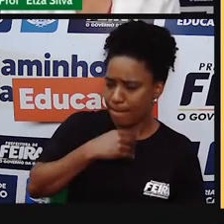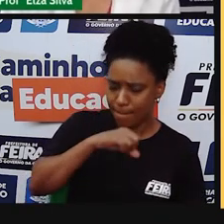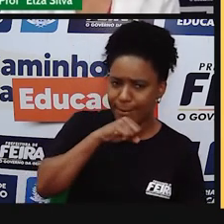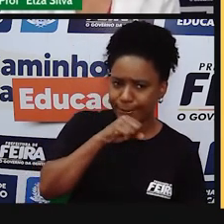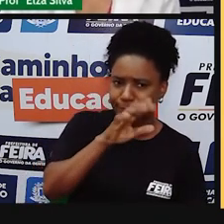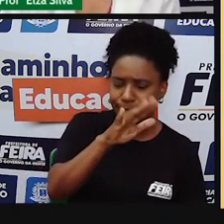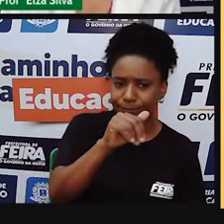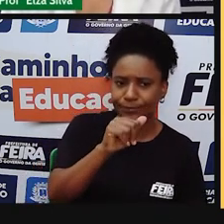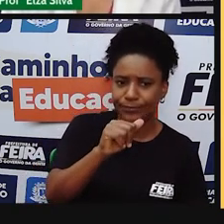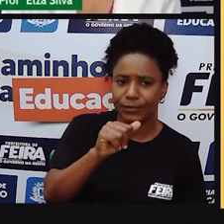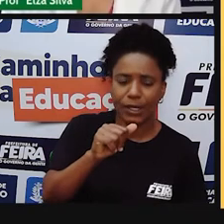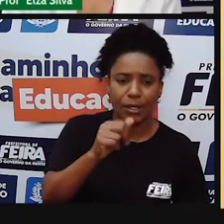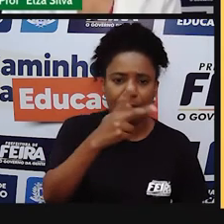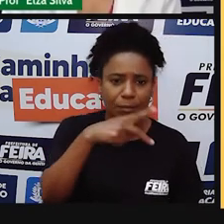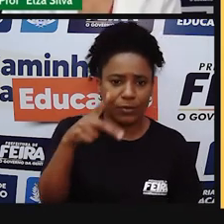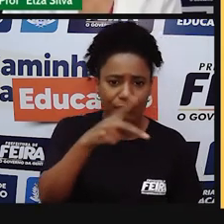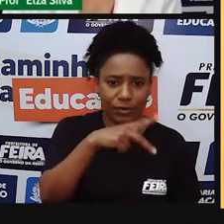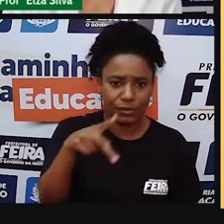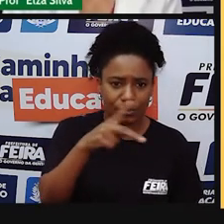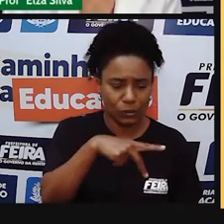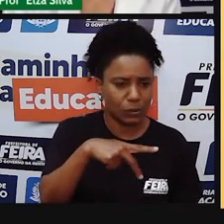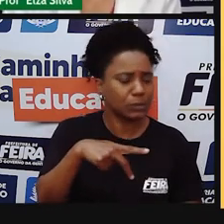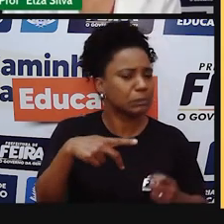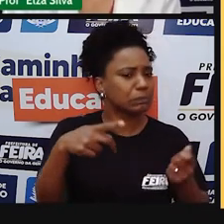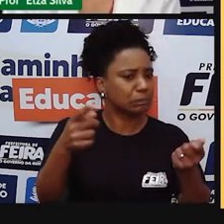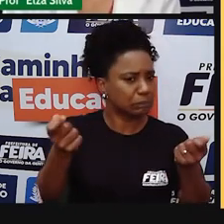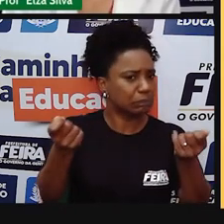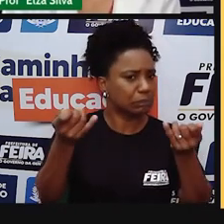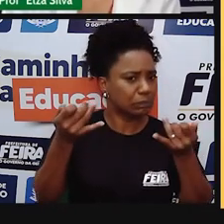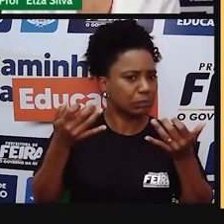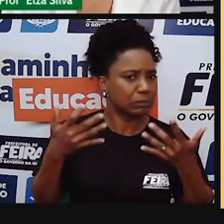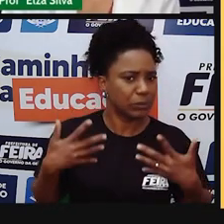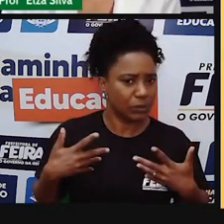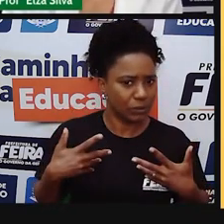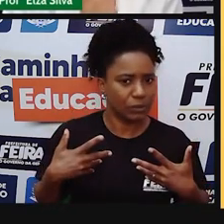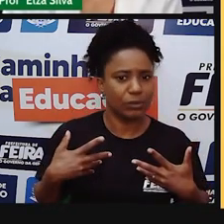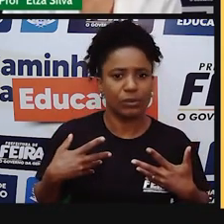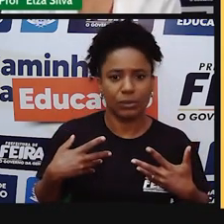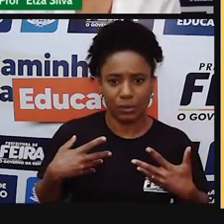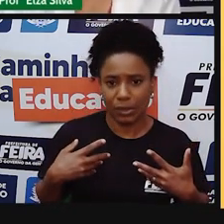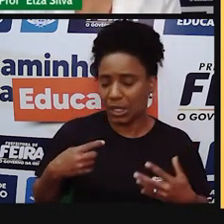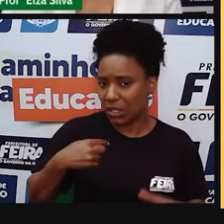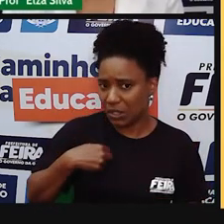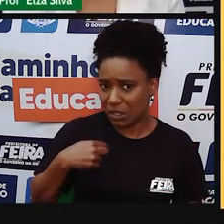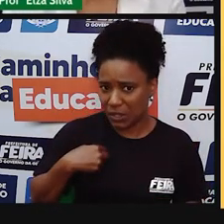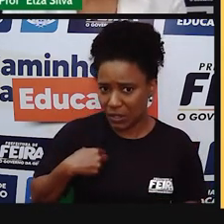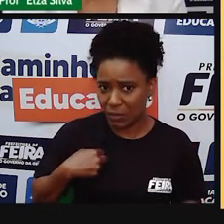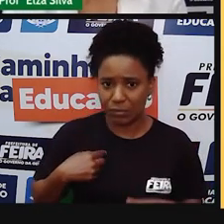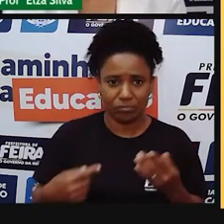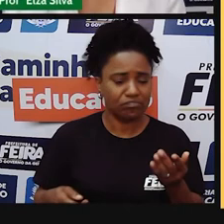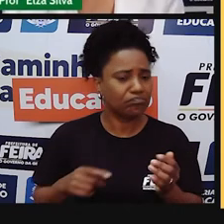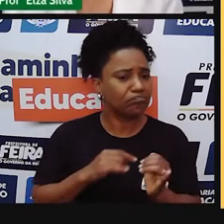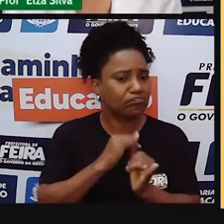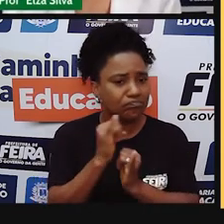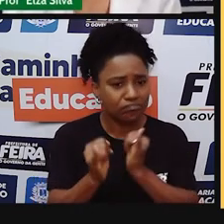disse que eu sou um nativo digital e você é um imigrante digital.